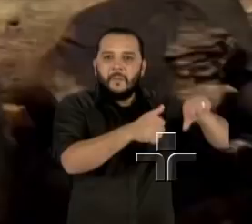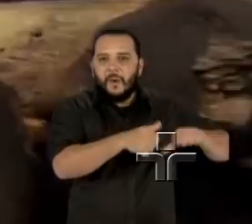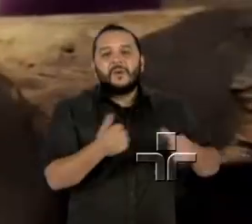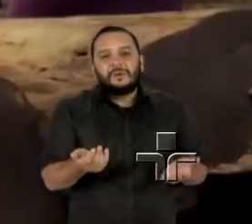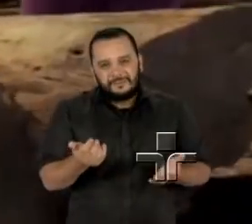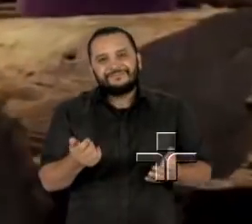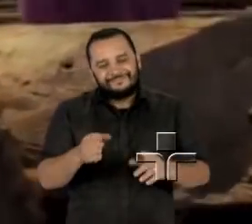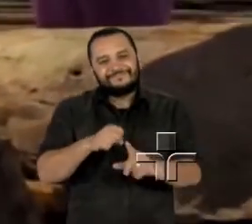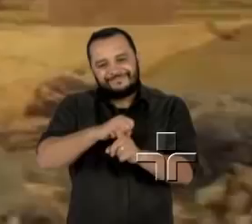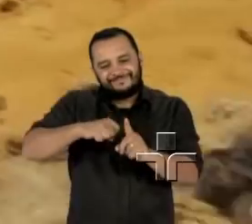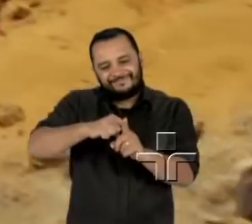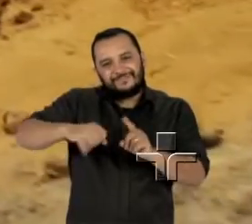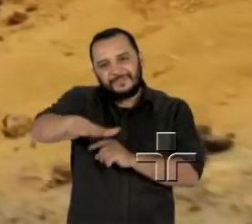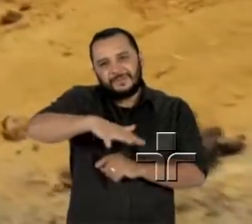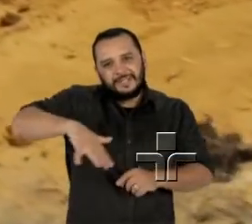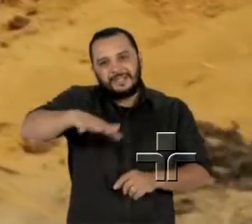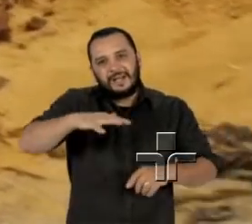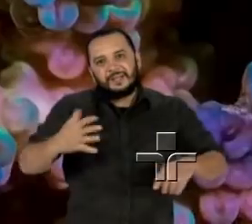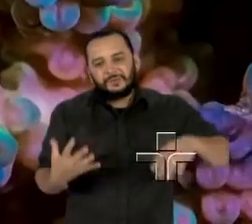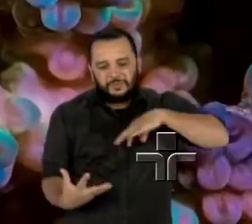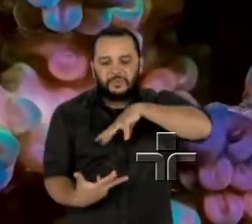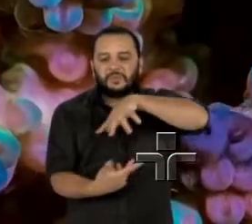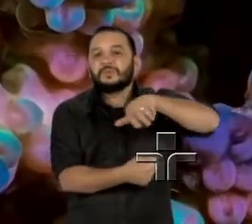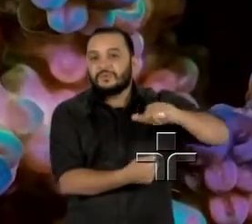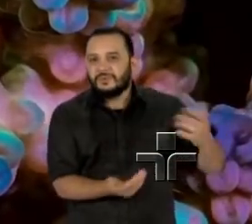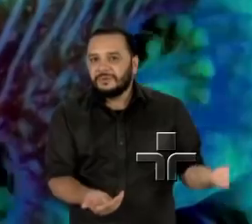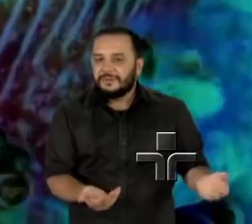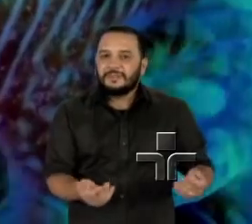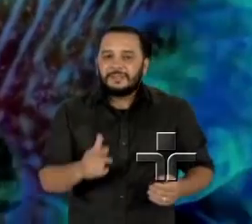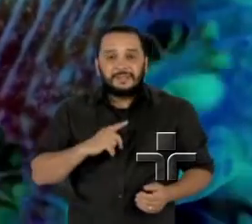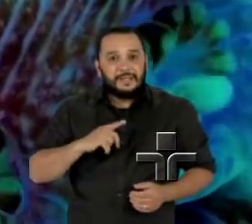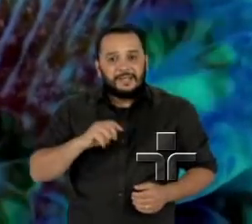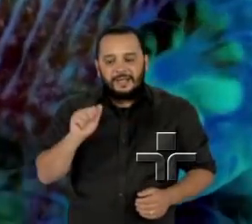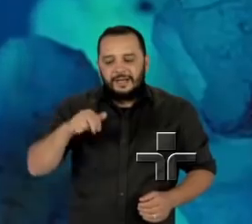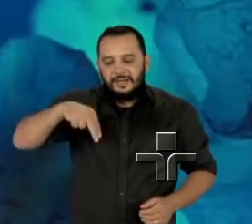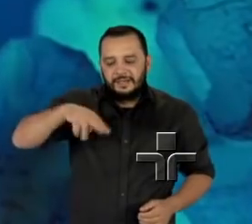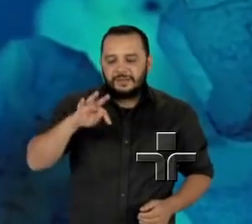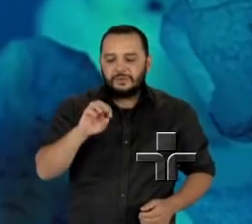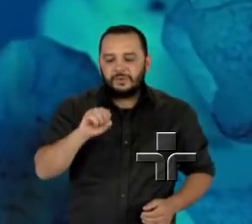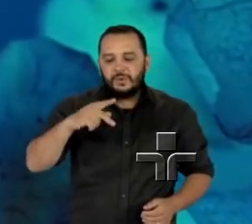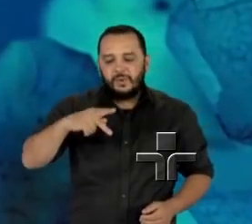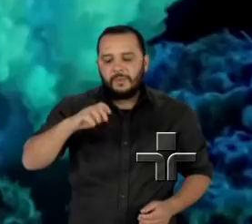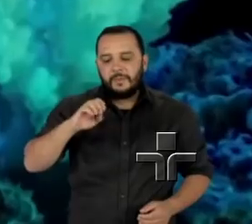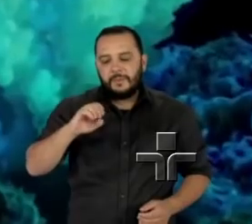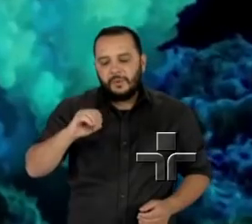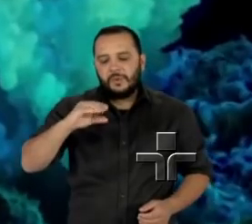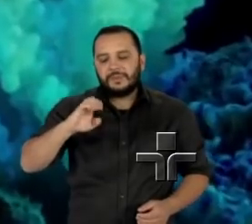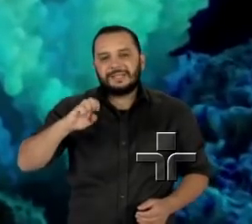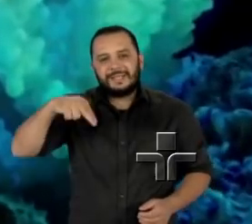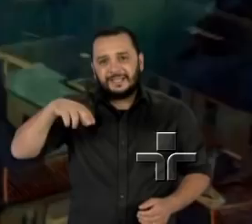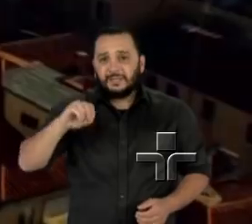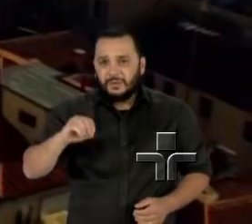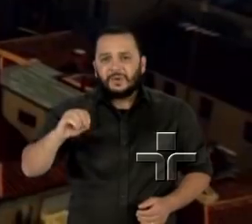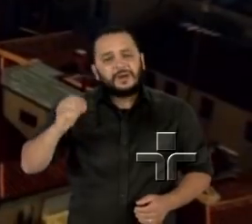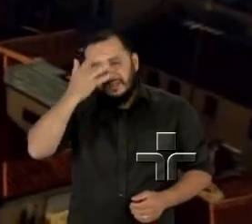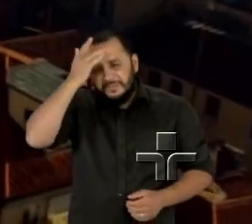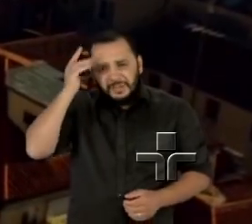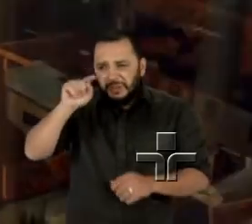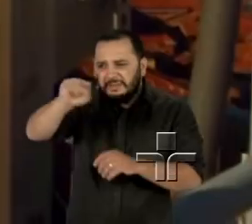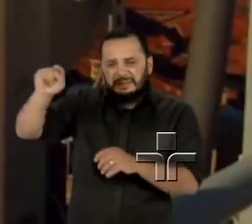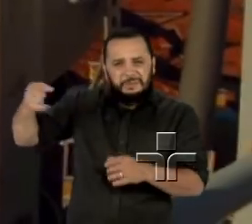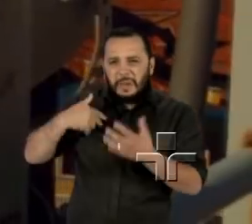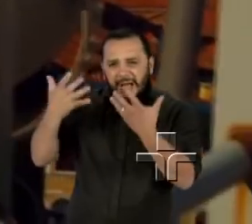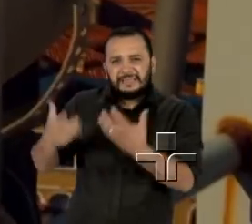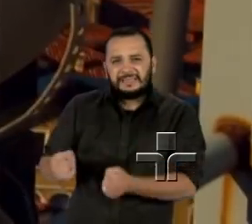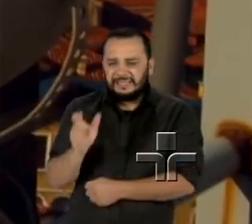os ambientes naturais do planeta. Embora o termo Antropoceno não seja aceito por uma parte da comunidade científica, os